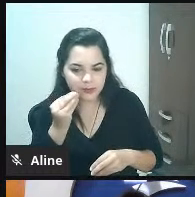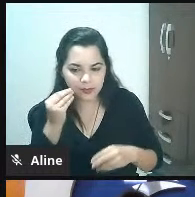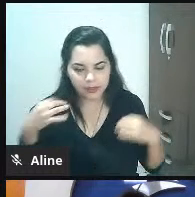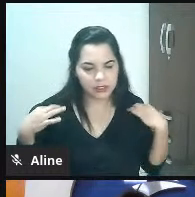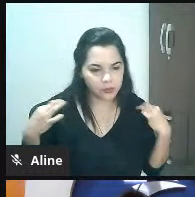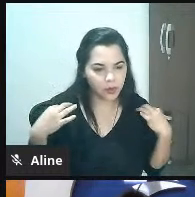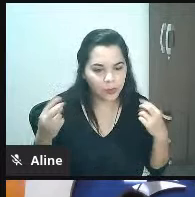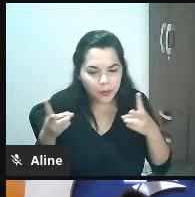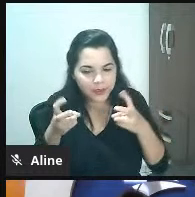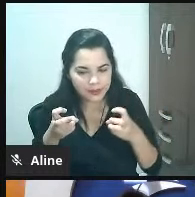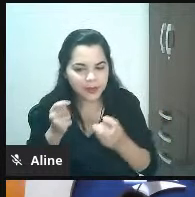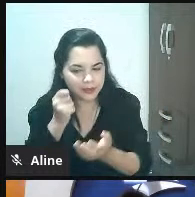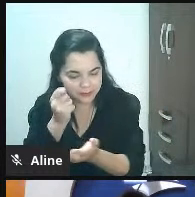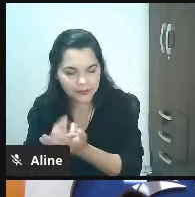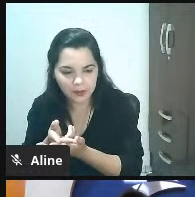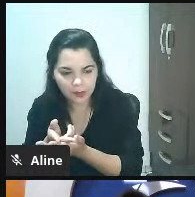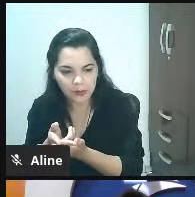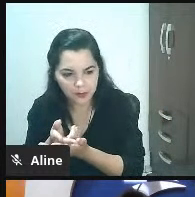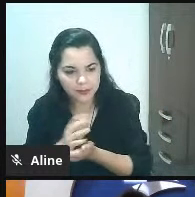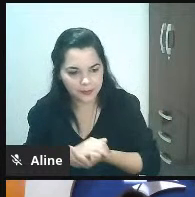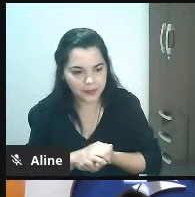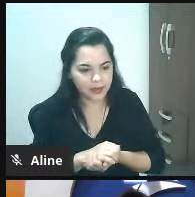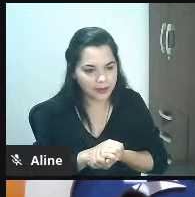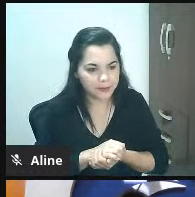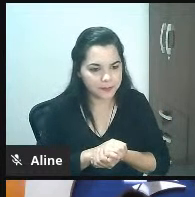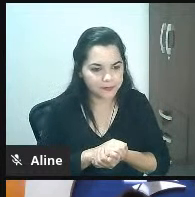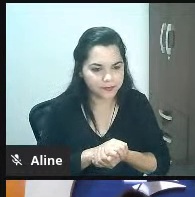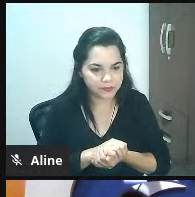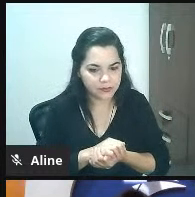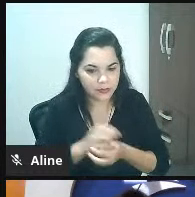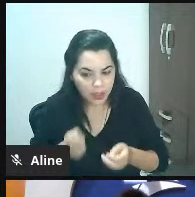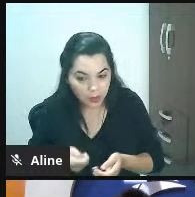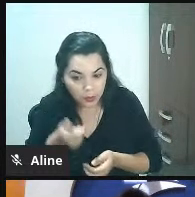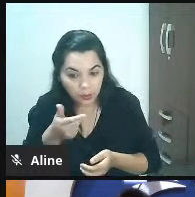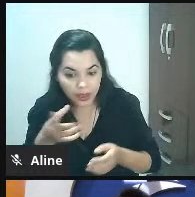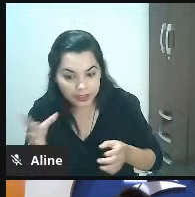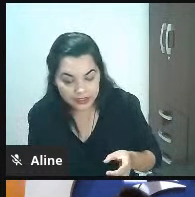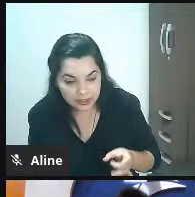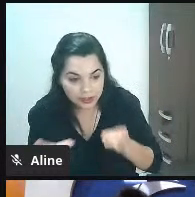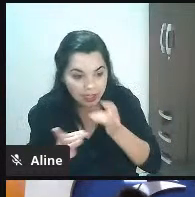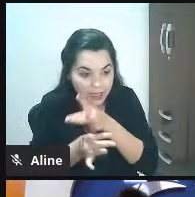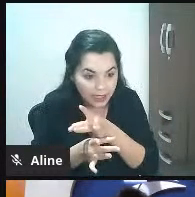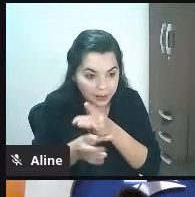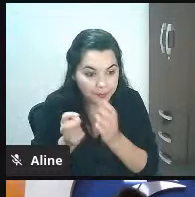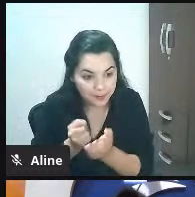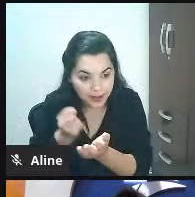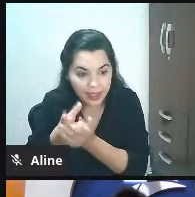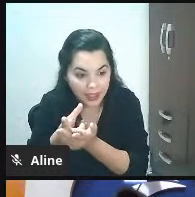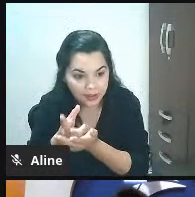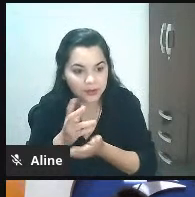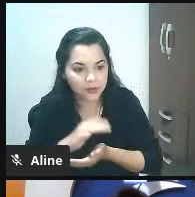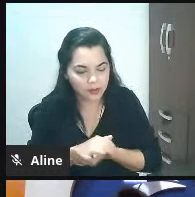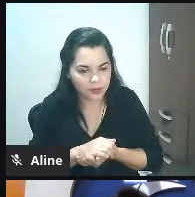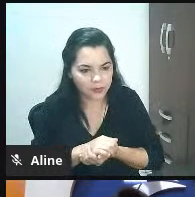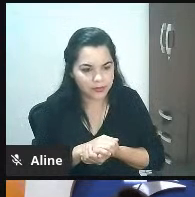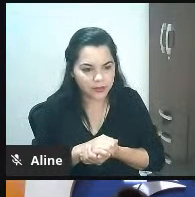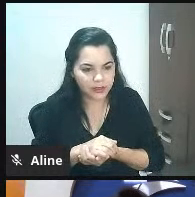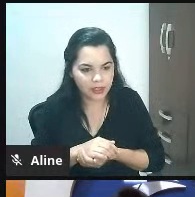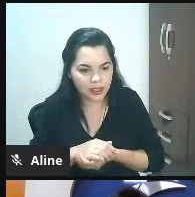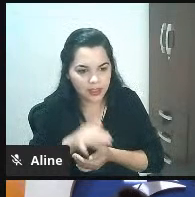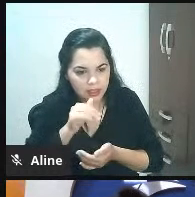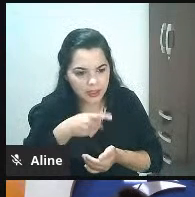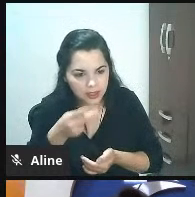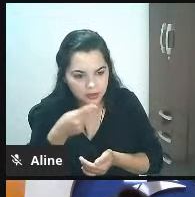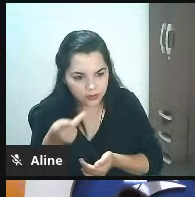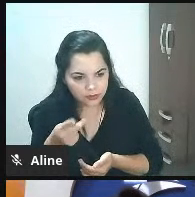vai comprar você já tá mais pra encerrar a compra do que pra experimentar mais coisa eu falo Shara você sabia que